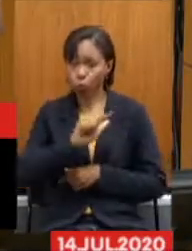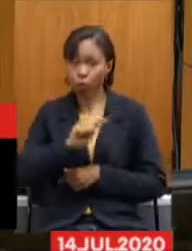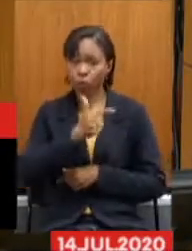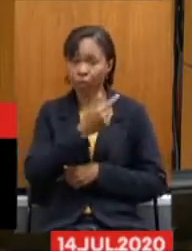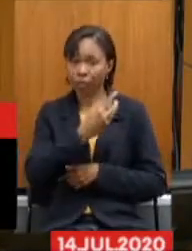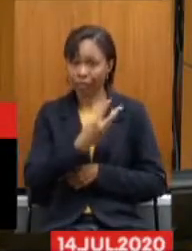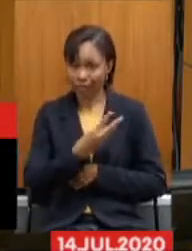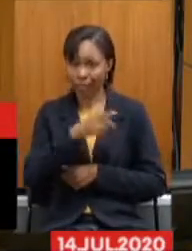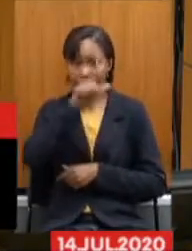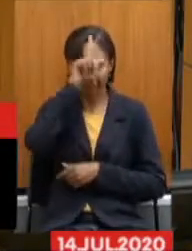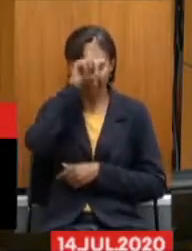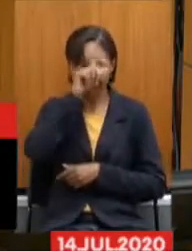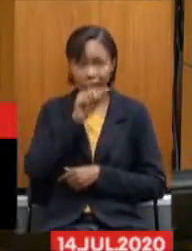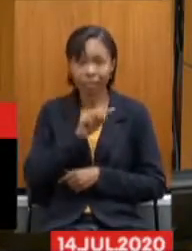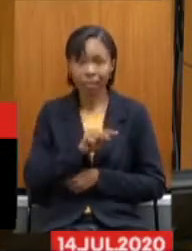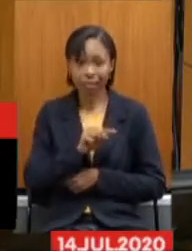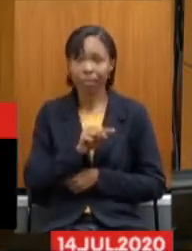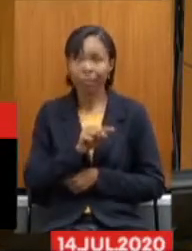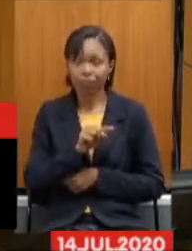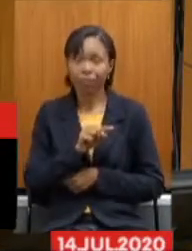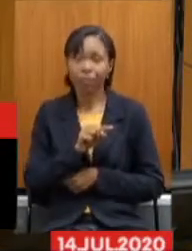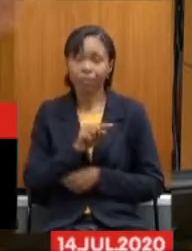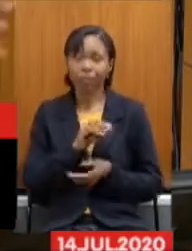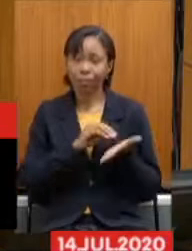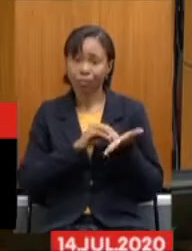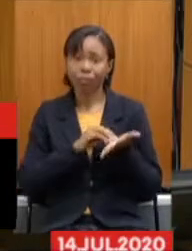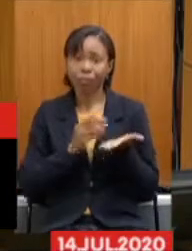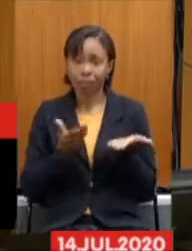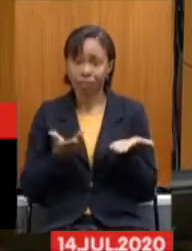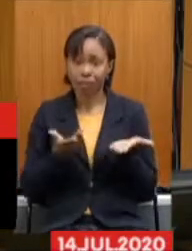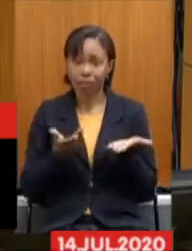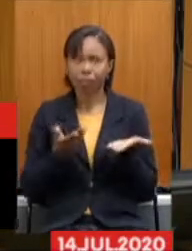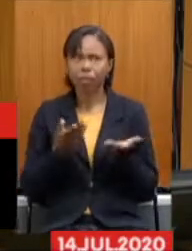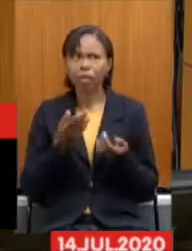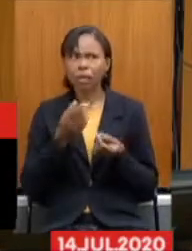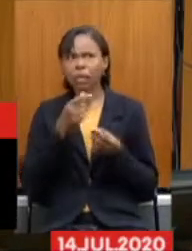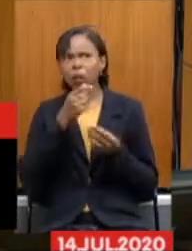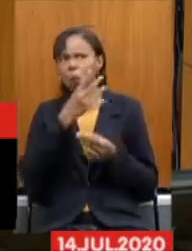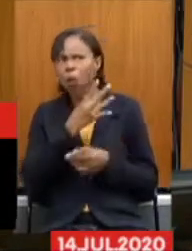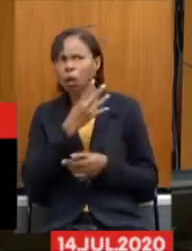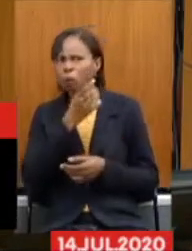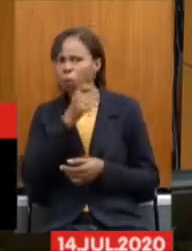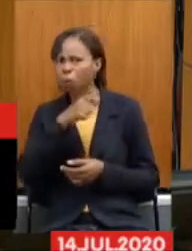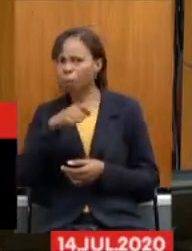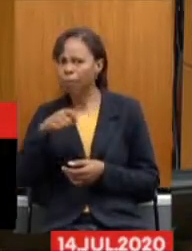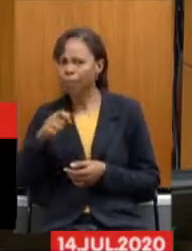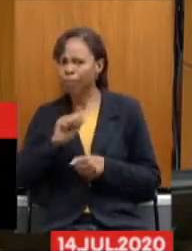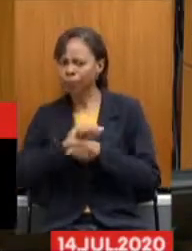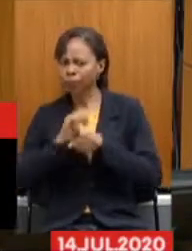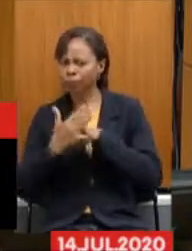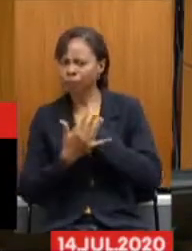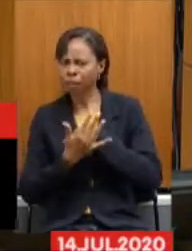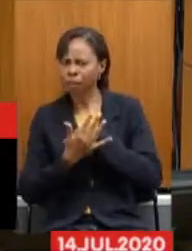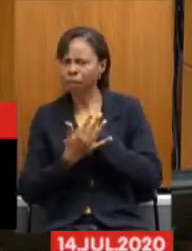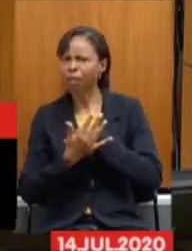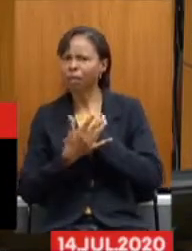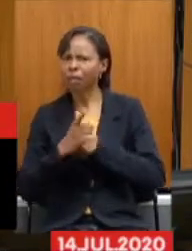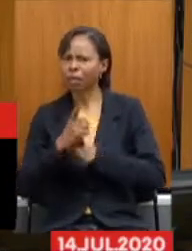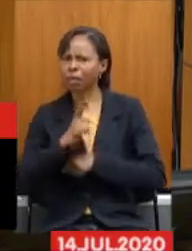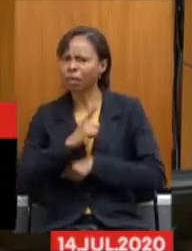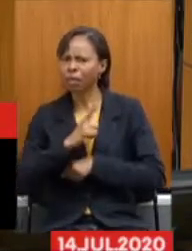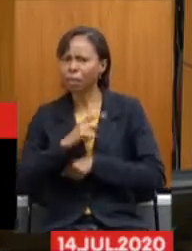Enquanto nós tivemos, nesses três, quatro meses de pandemia, mais de 300 servidores